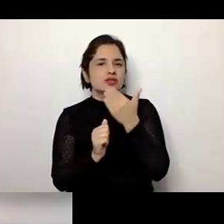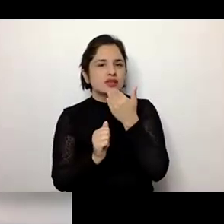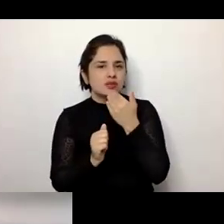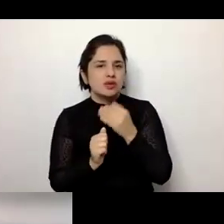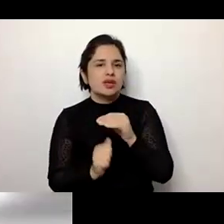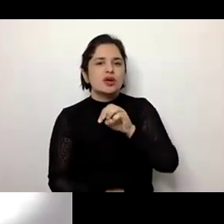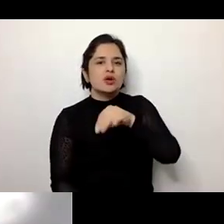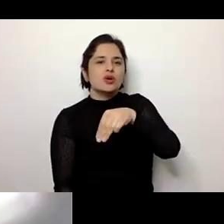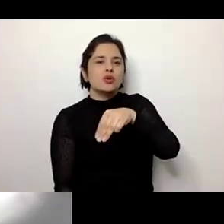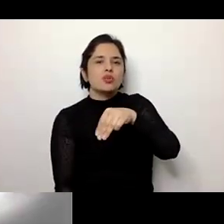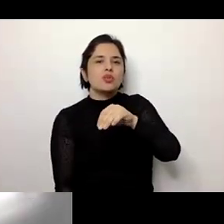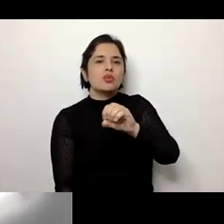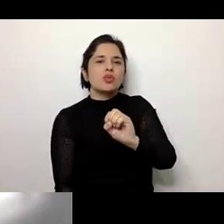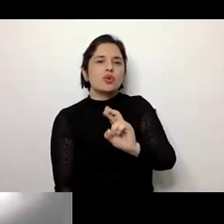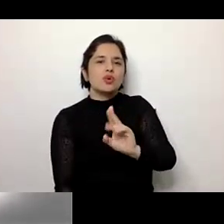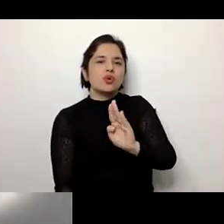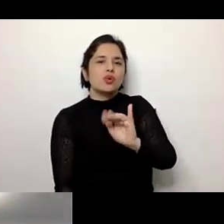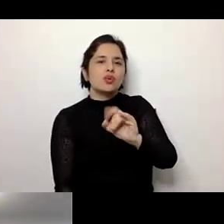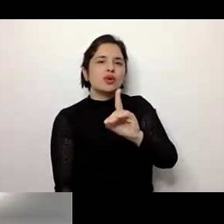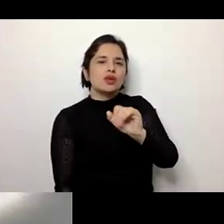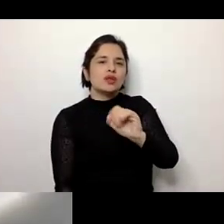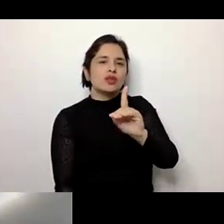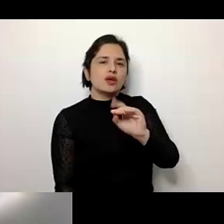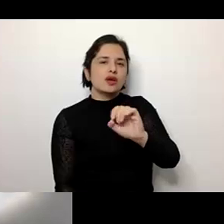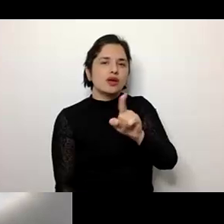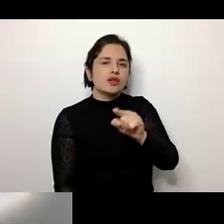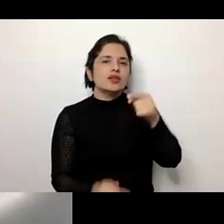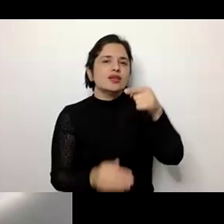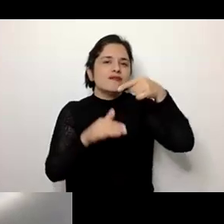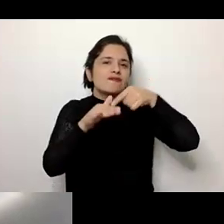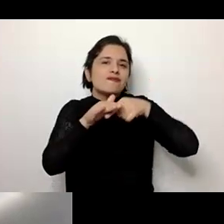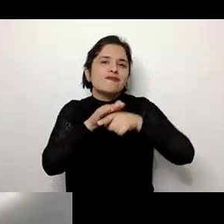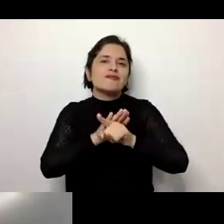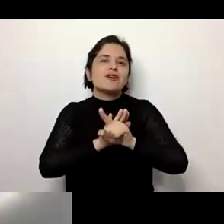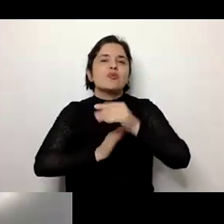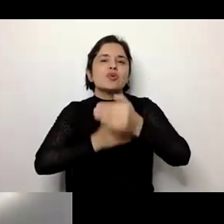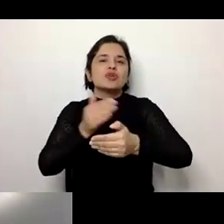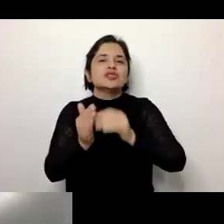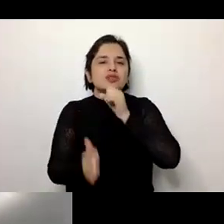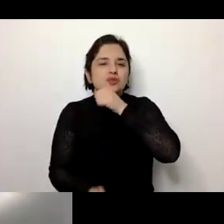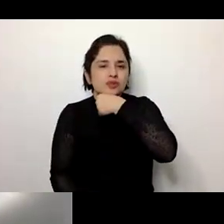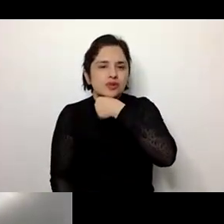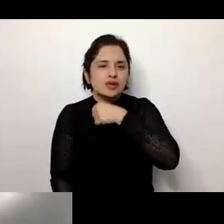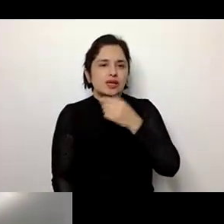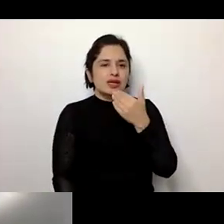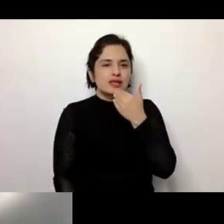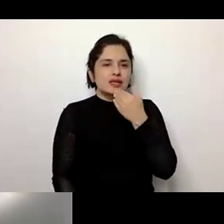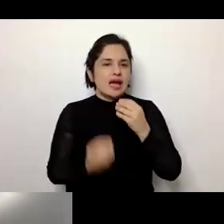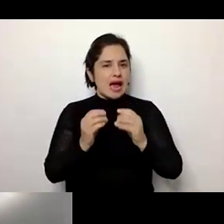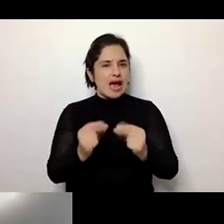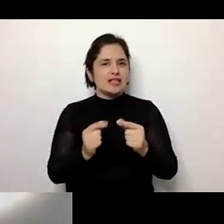interferir no processo de envelhecimento. E, por fim, as atitudes